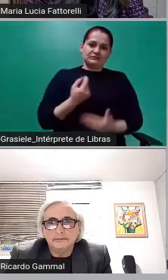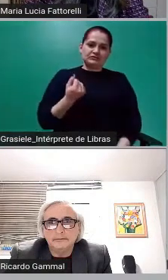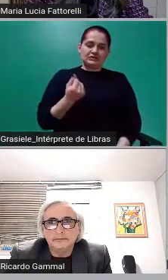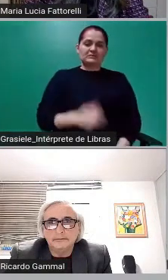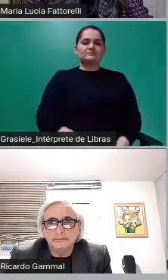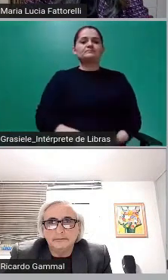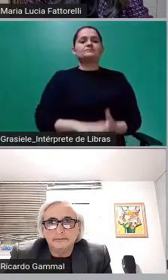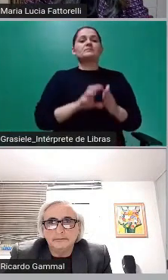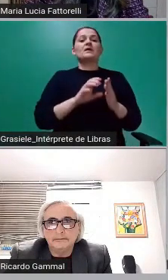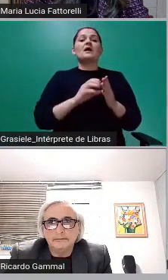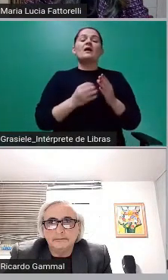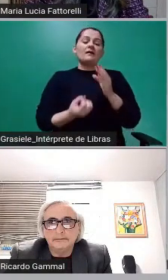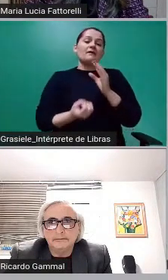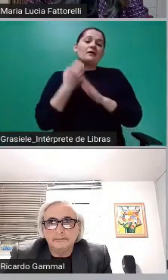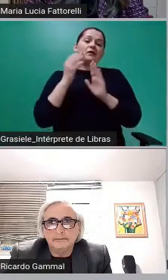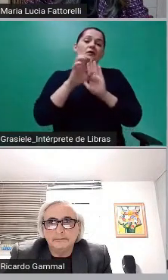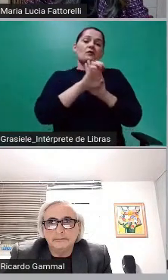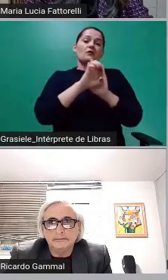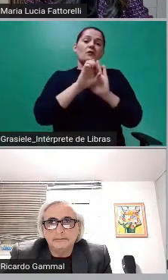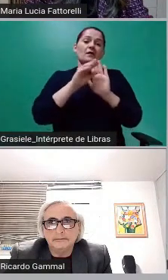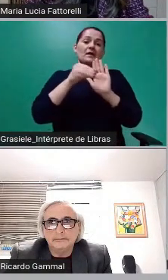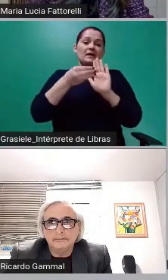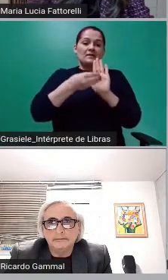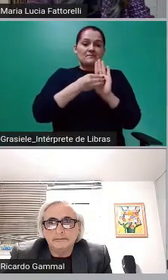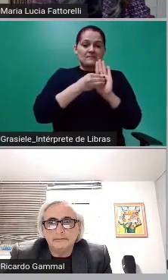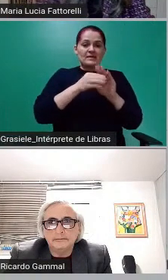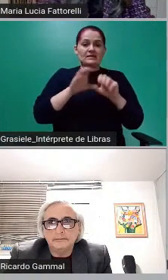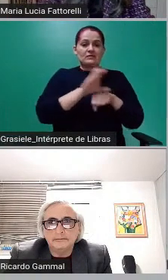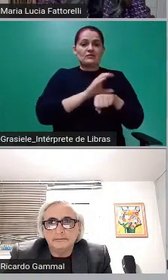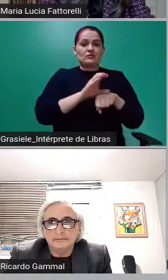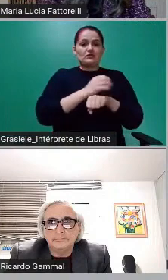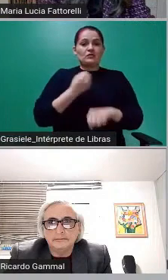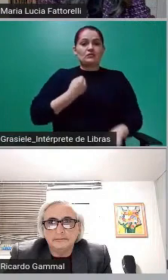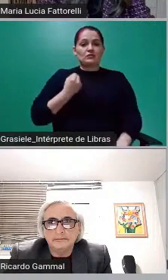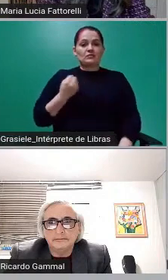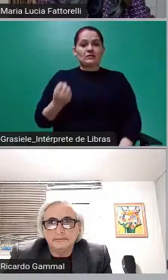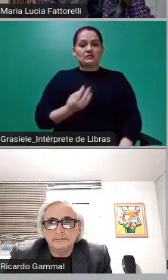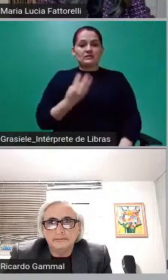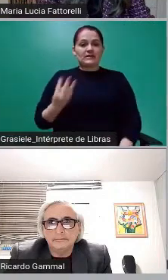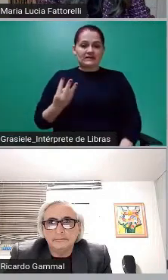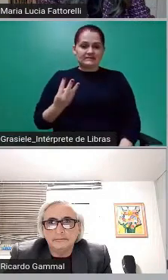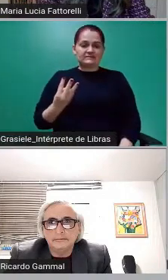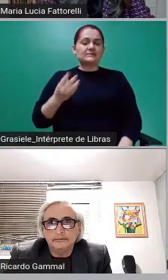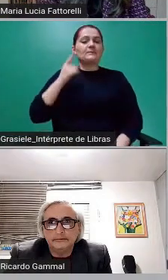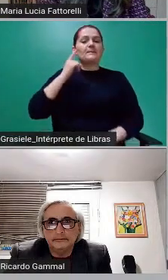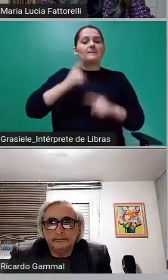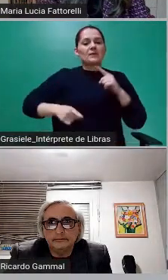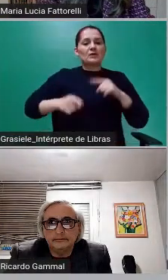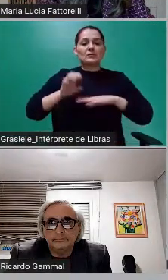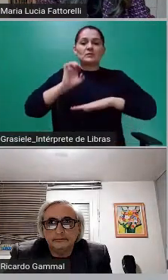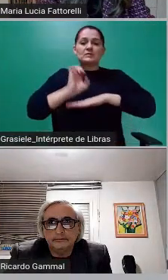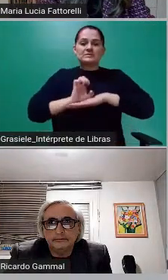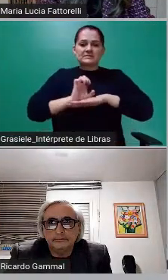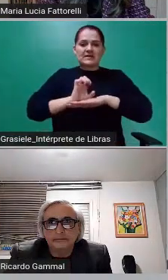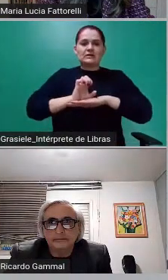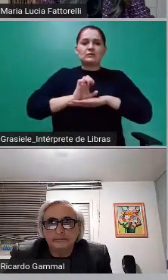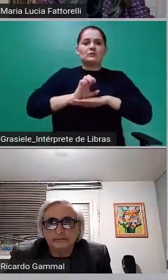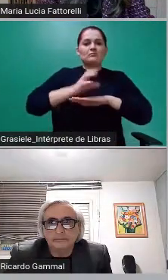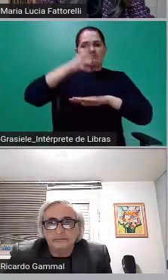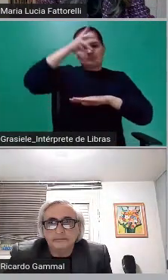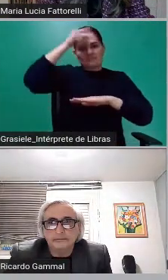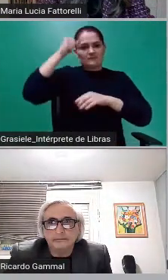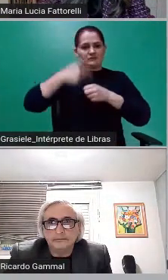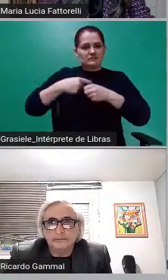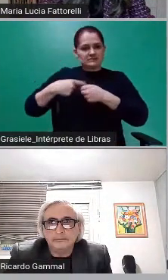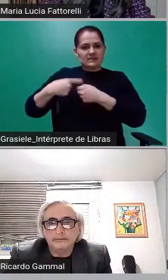os estados e municípios foram proibidos de emitir os títulos públicos. Então, o que aconteceu?